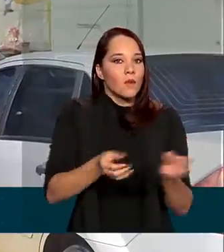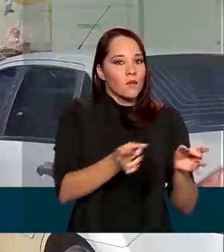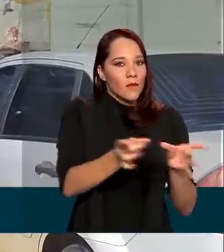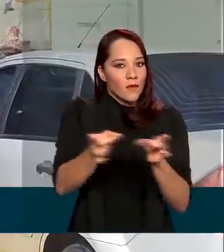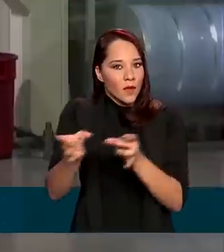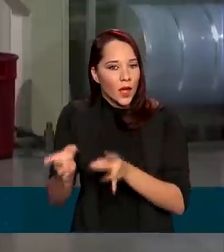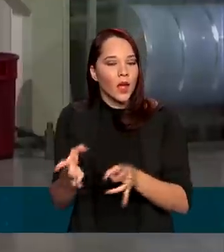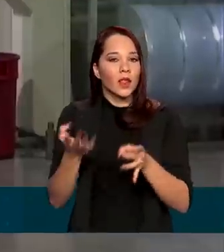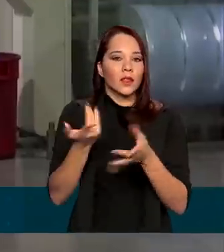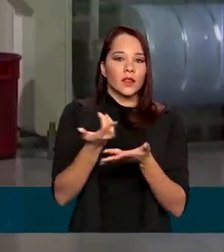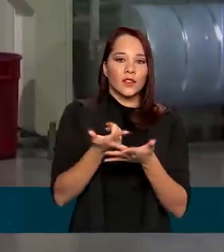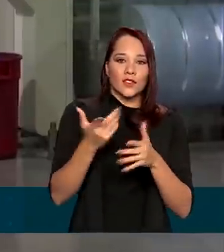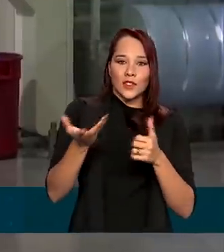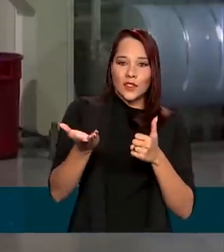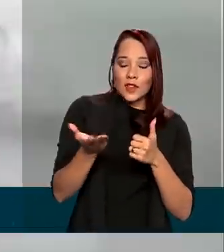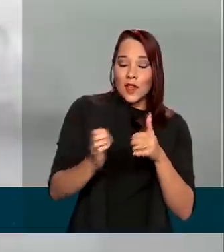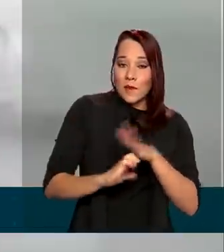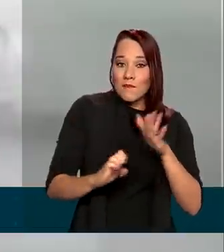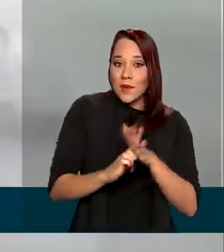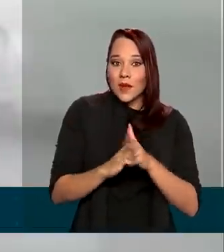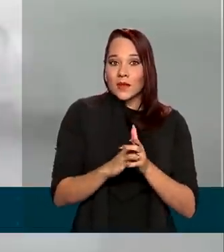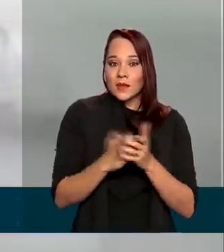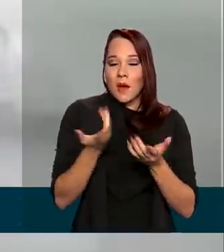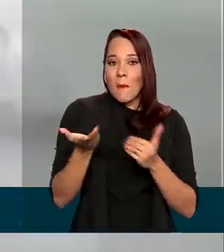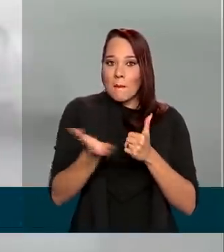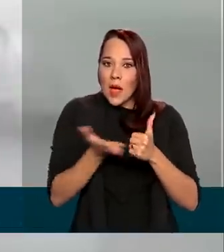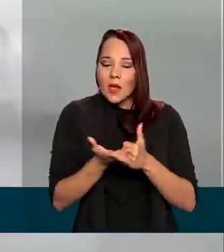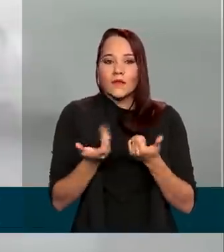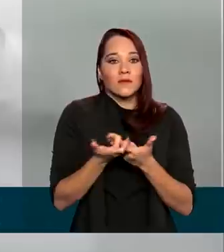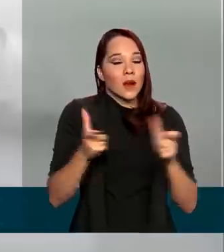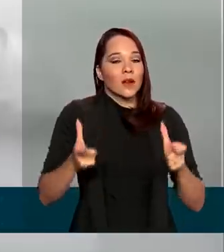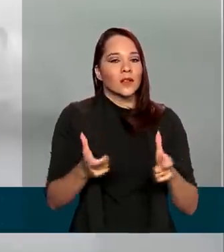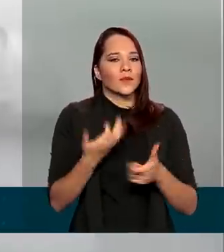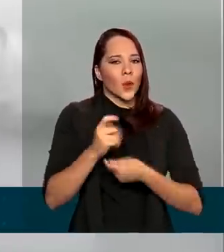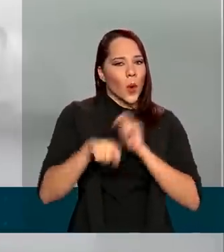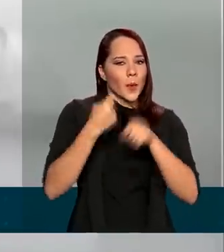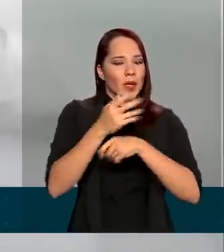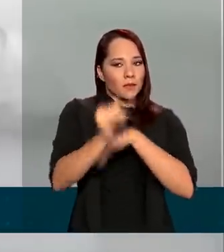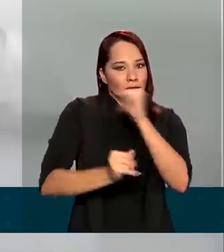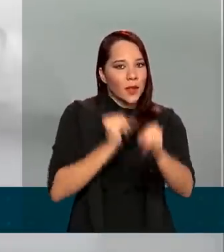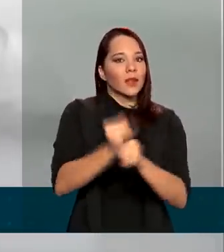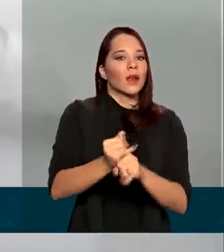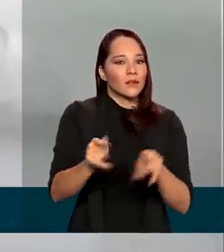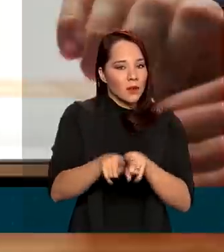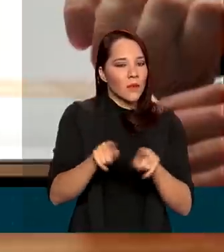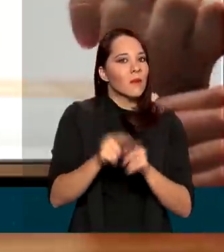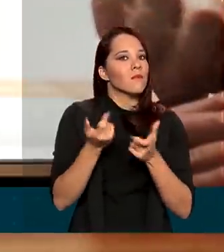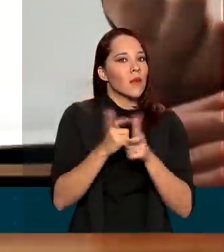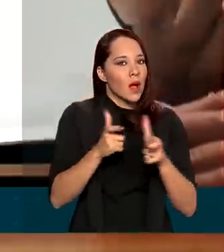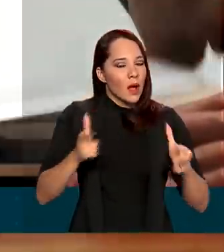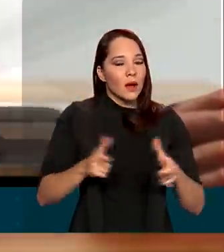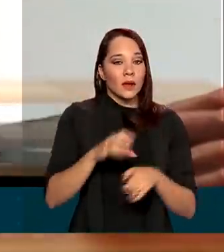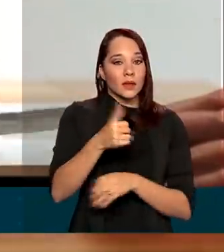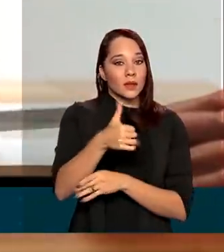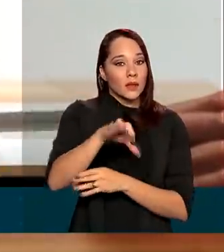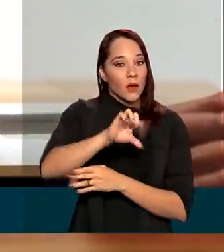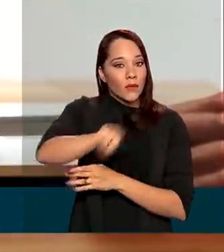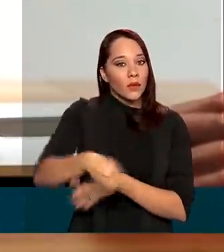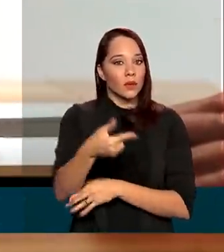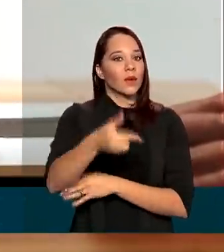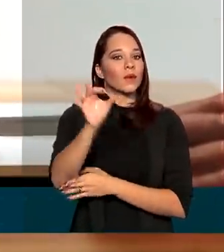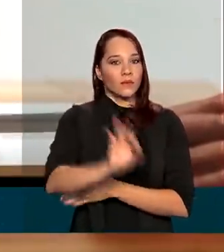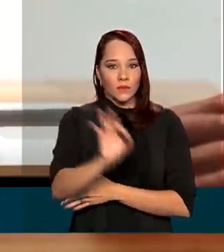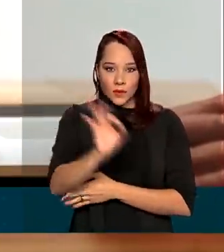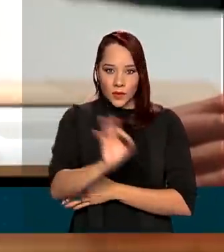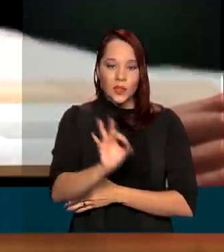vendas de médias e grandes empresas. O comércio eletrônico teve crescimento ainda maior, 19,2